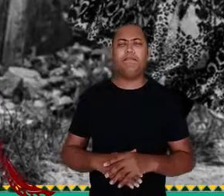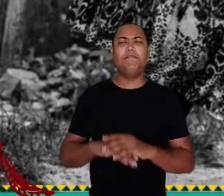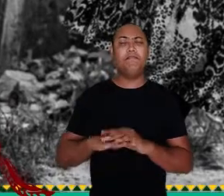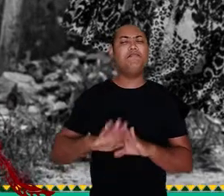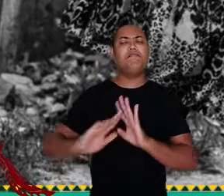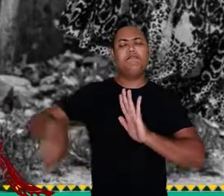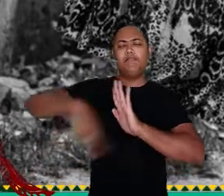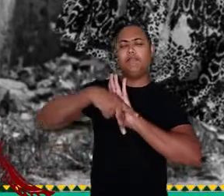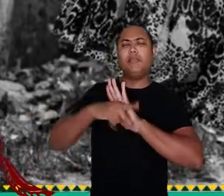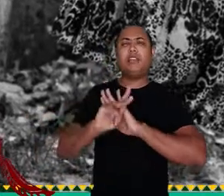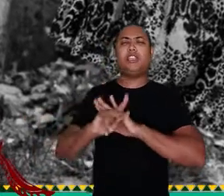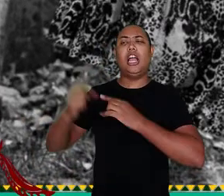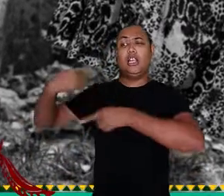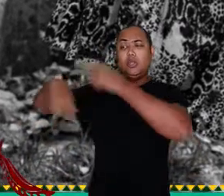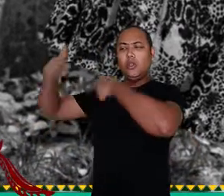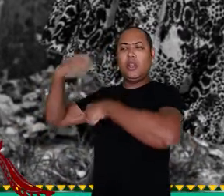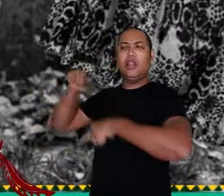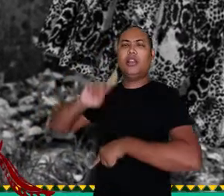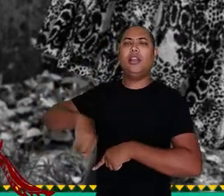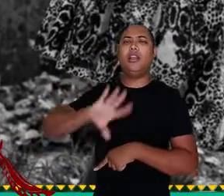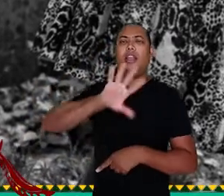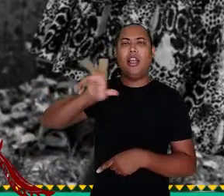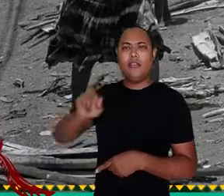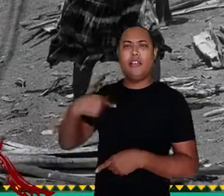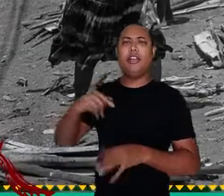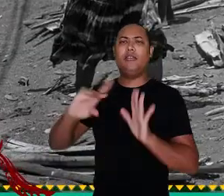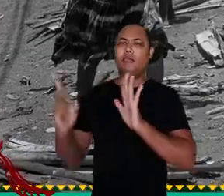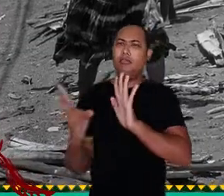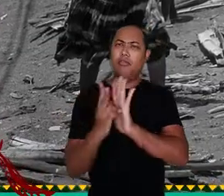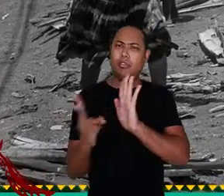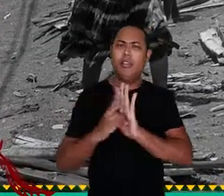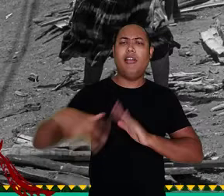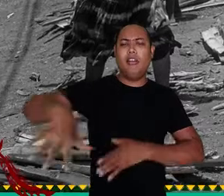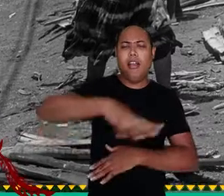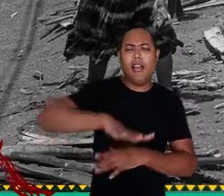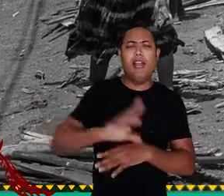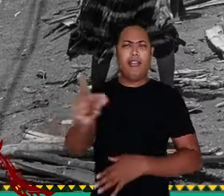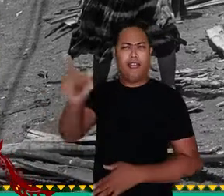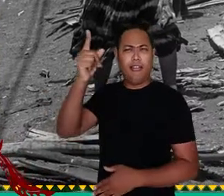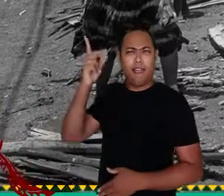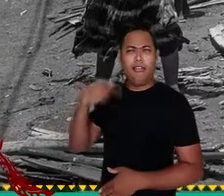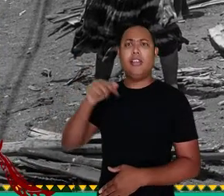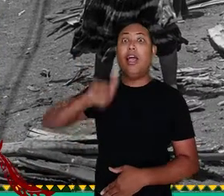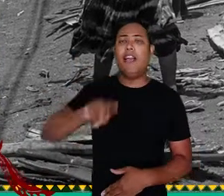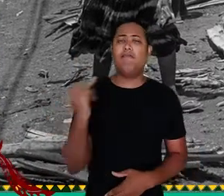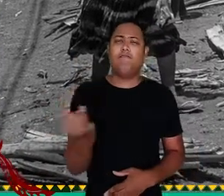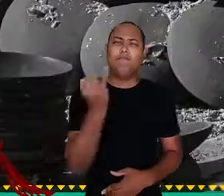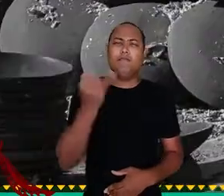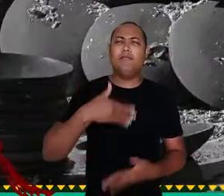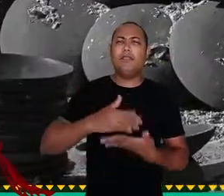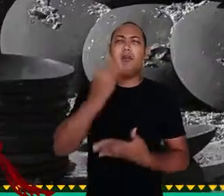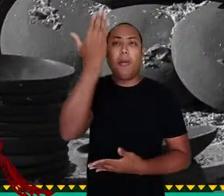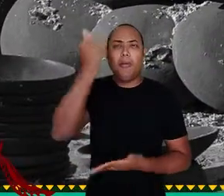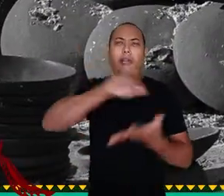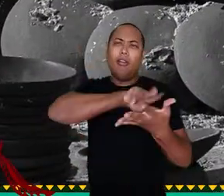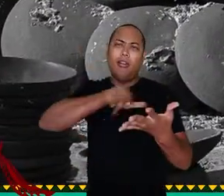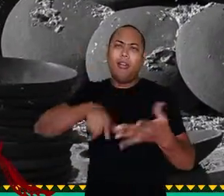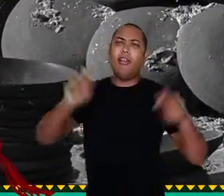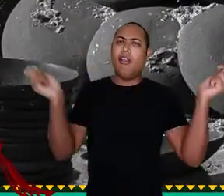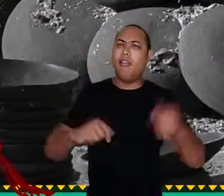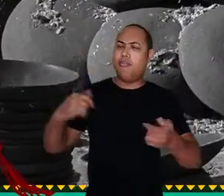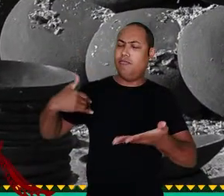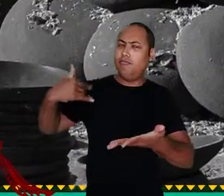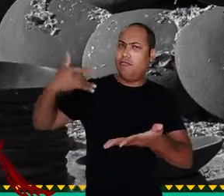Com forte influência africana e indígena Sua atividade como ceramista A mais antiga da região É de fundamental